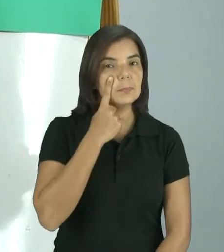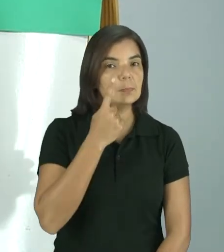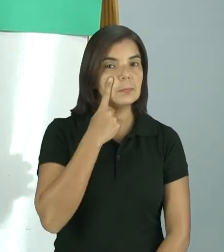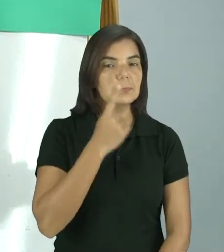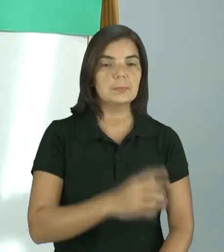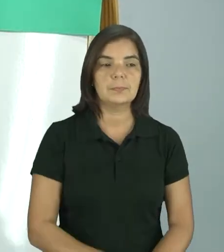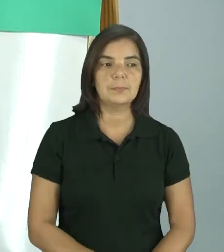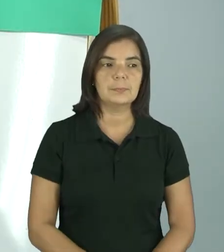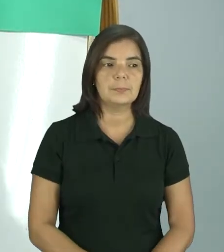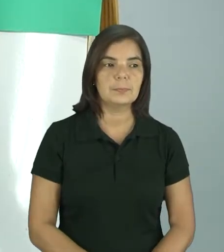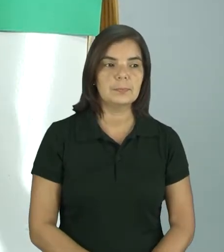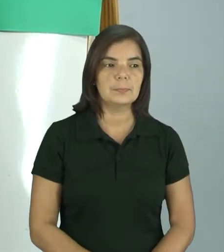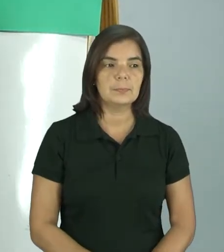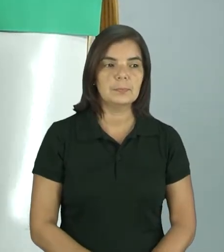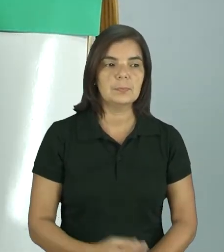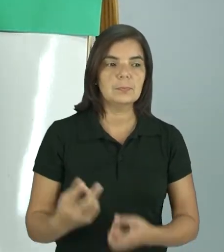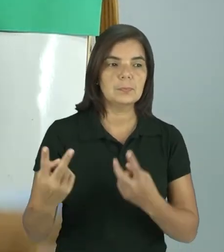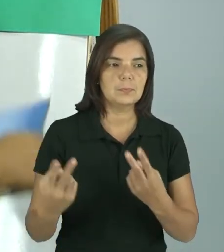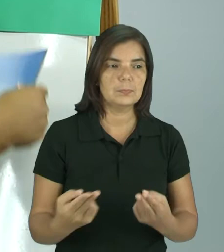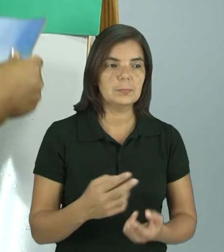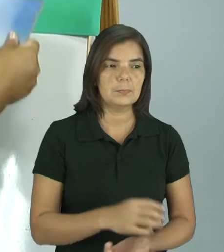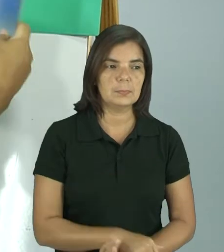Como é o mesmo espaço.